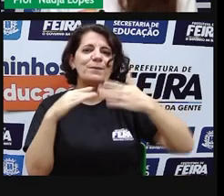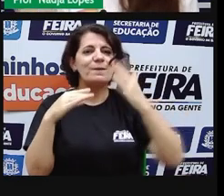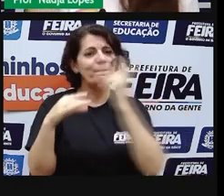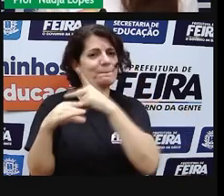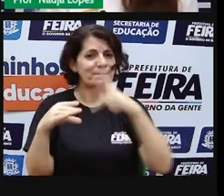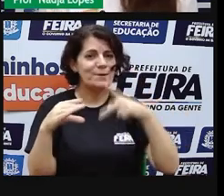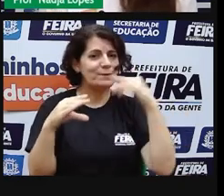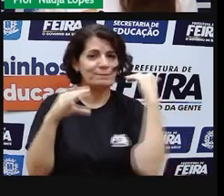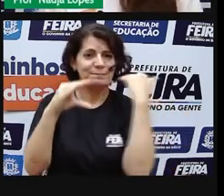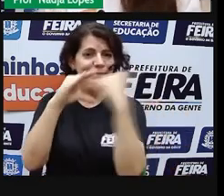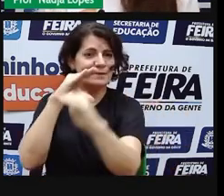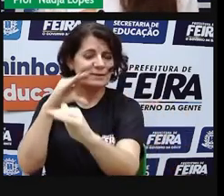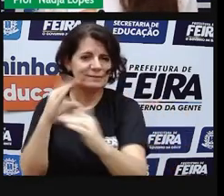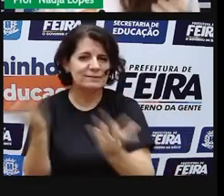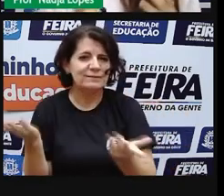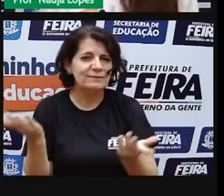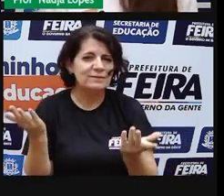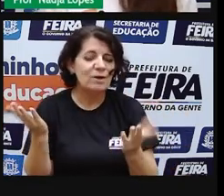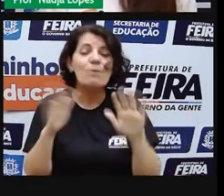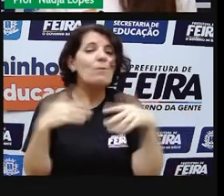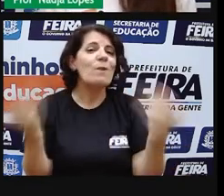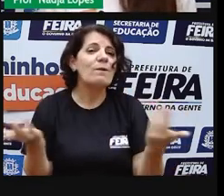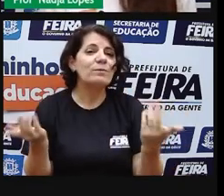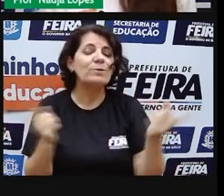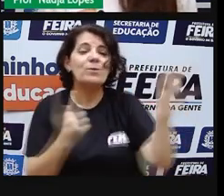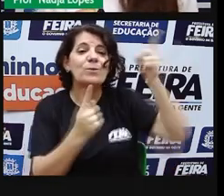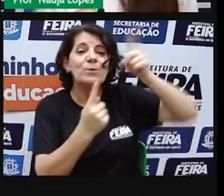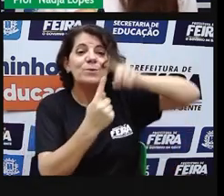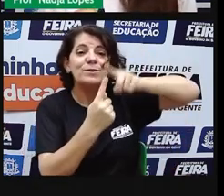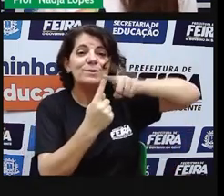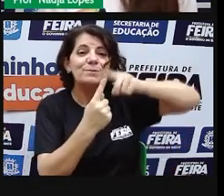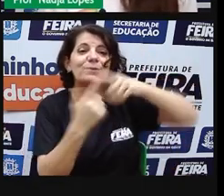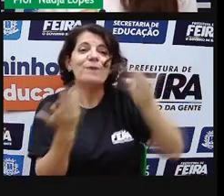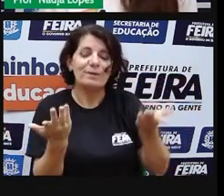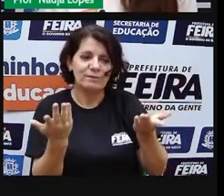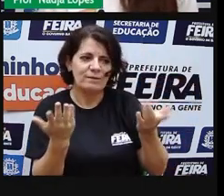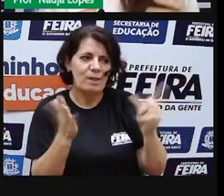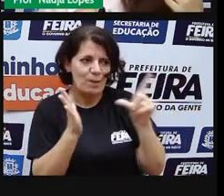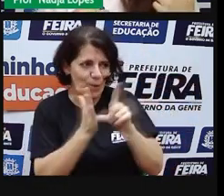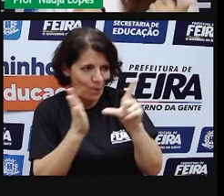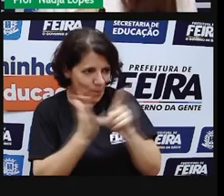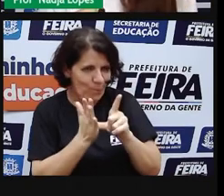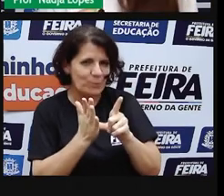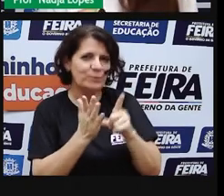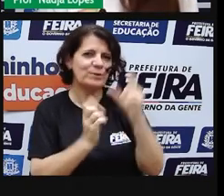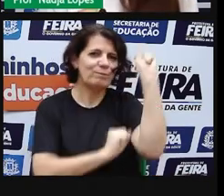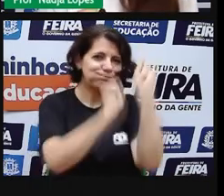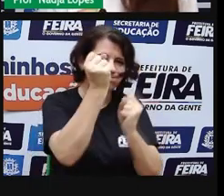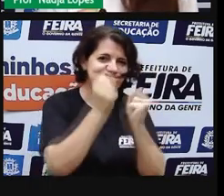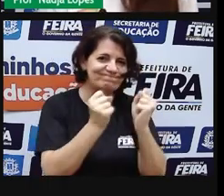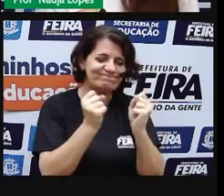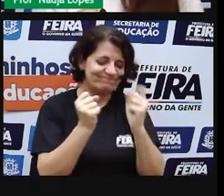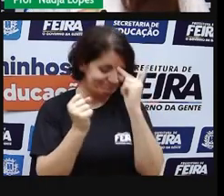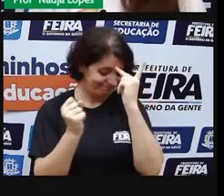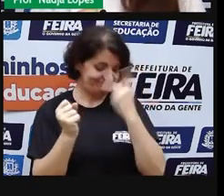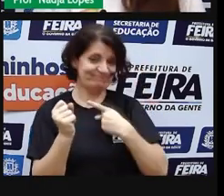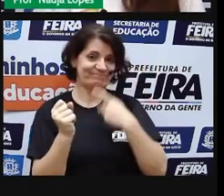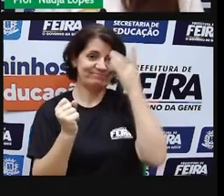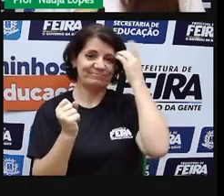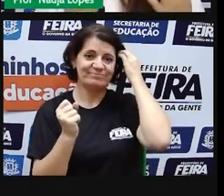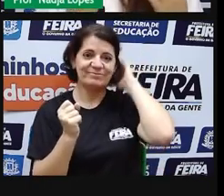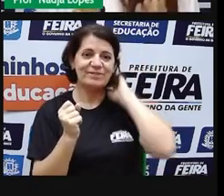econômica? Conta para a gente, faz o vídeo, eu mostro para o professor de vocês. Estudem mais um pouquinho sobre as características dessas atividades